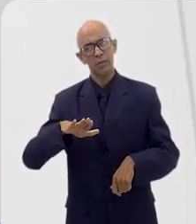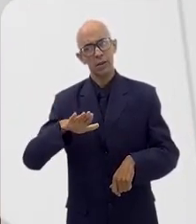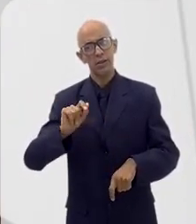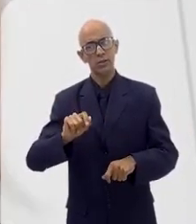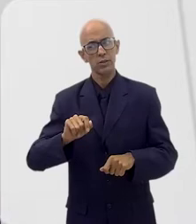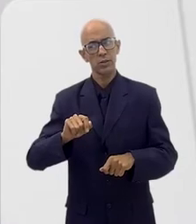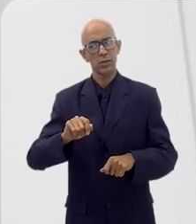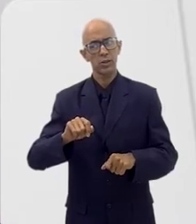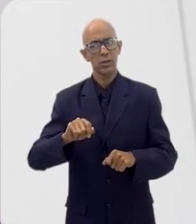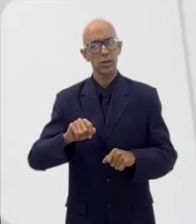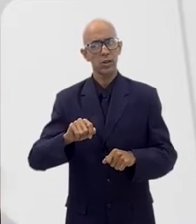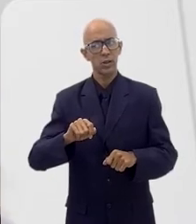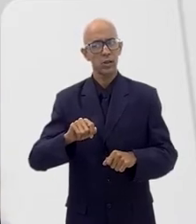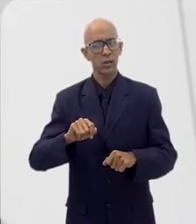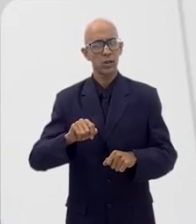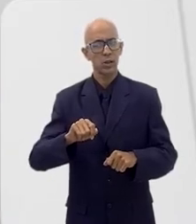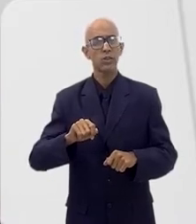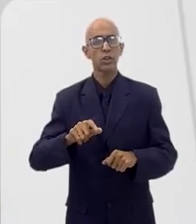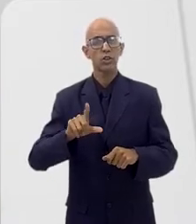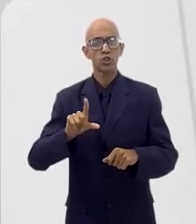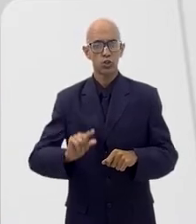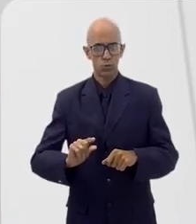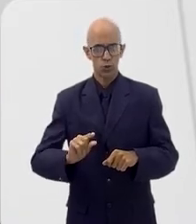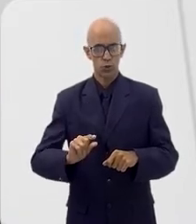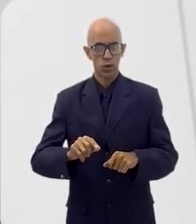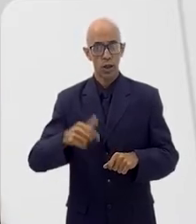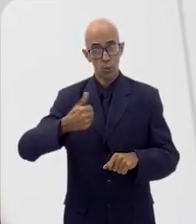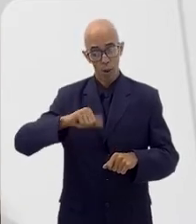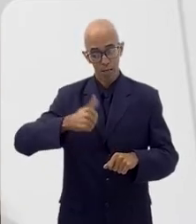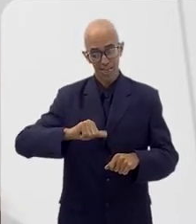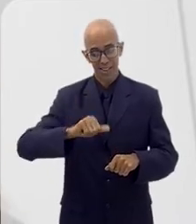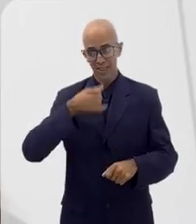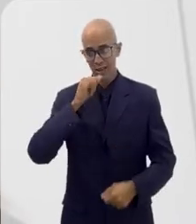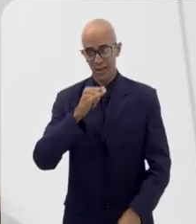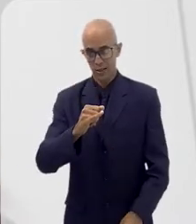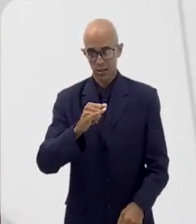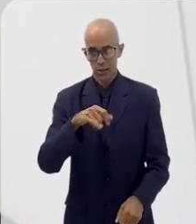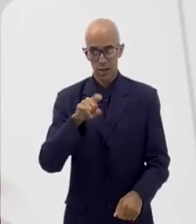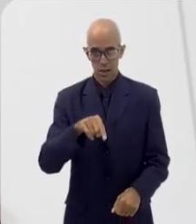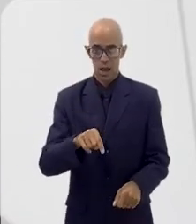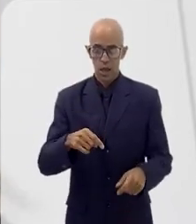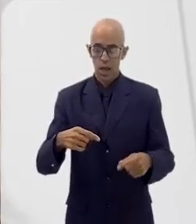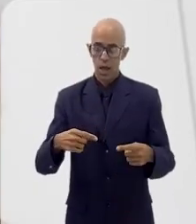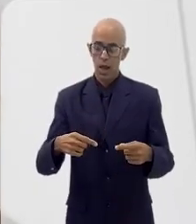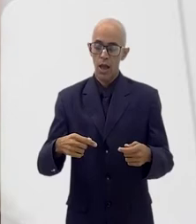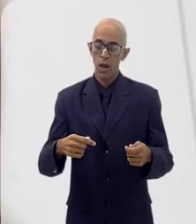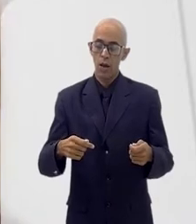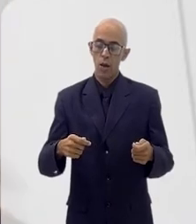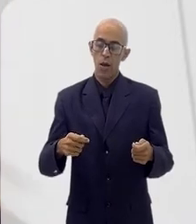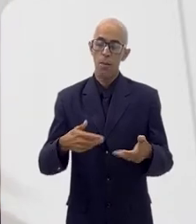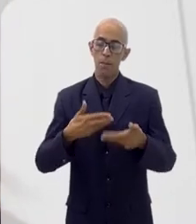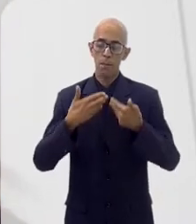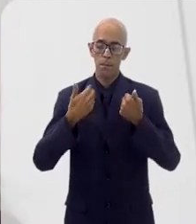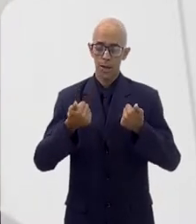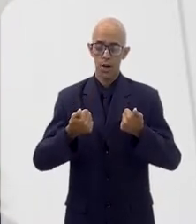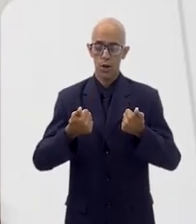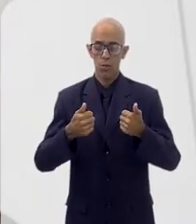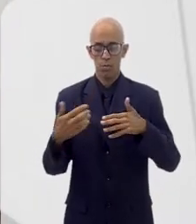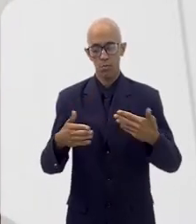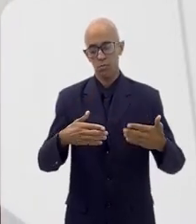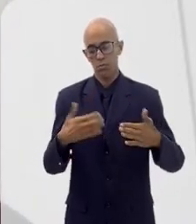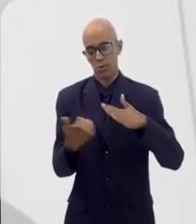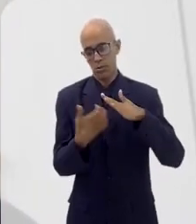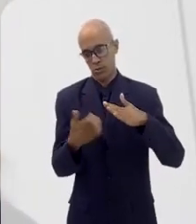não está produzindo, ele vai ter que consumir do fio, então você já reduz bastante. E a qualidade da energia é um fator de competitividade para a indústria. É